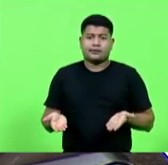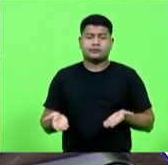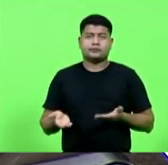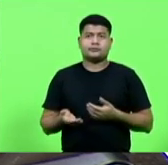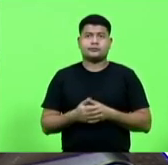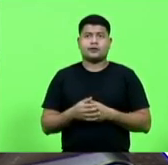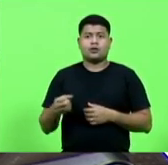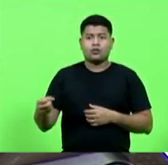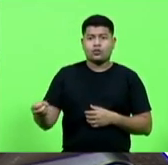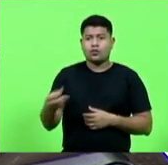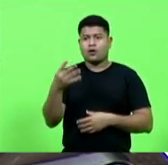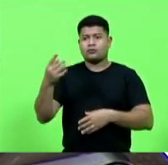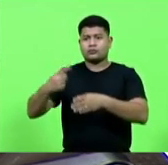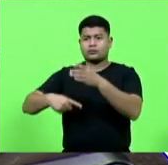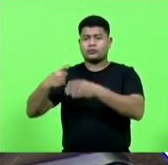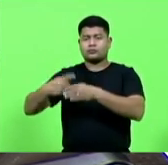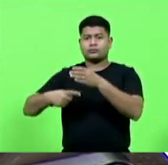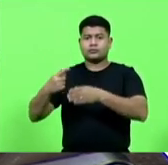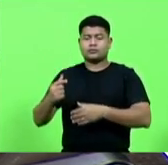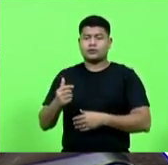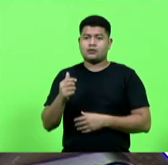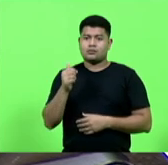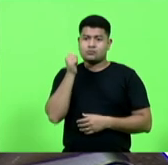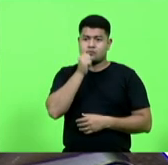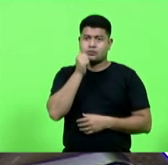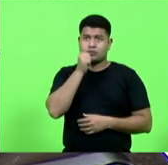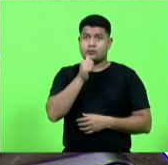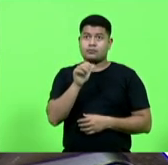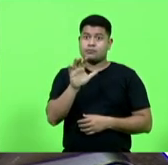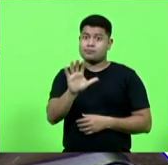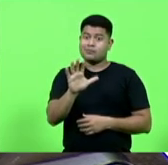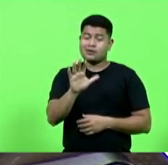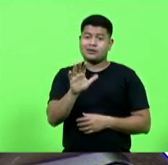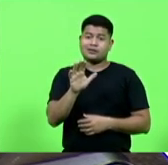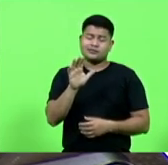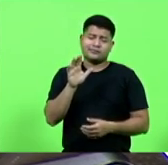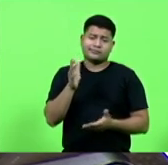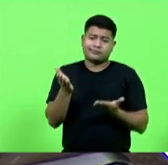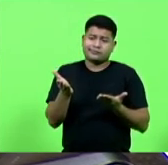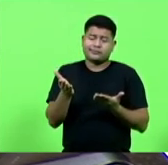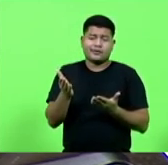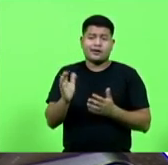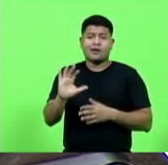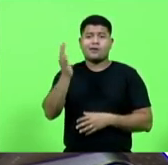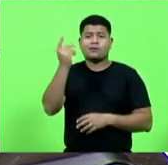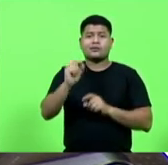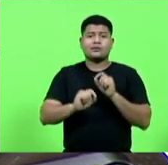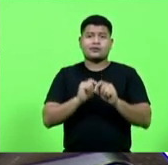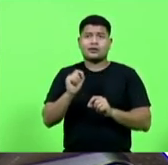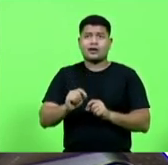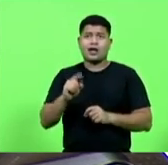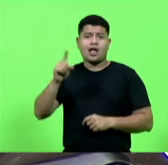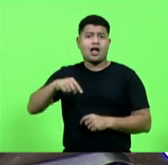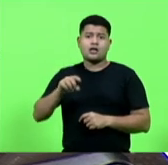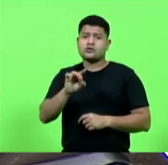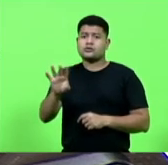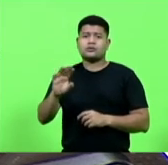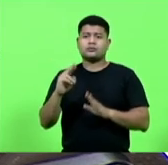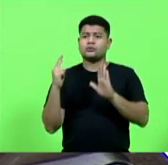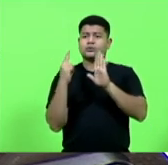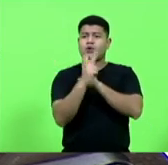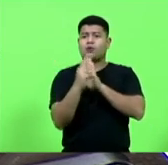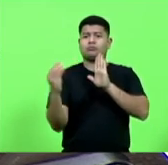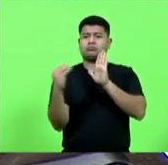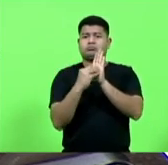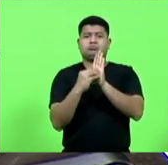comissão das mulheres. Porém, é exatamente isso, é inócuo, é um nome, é inócuo.